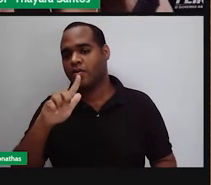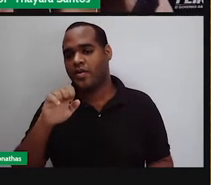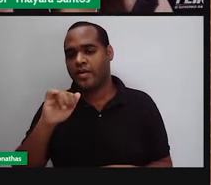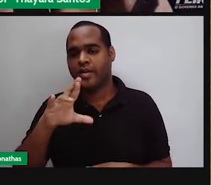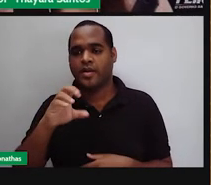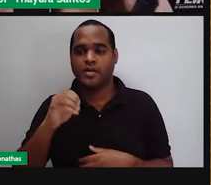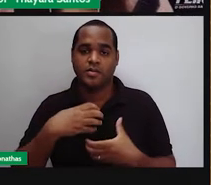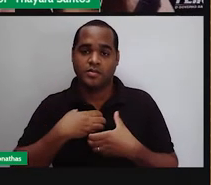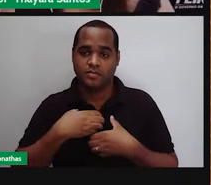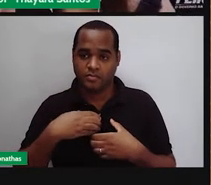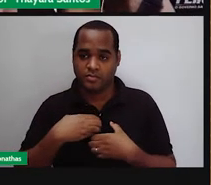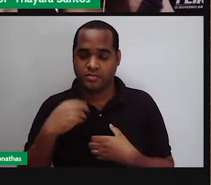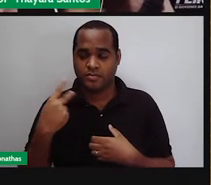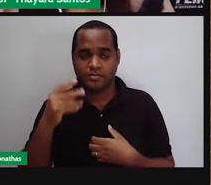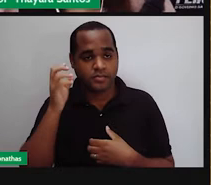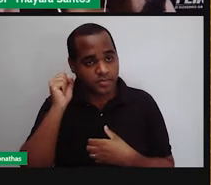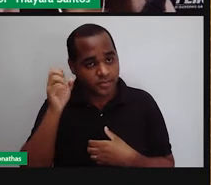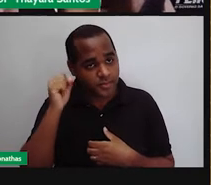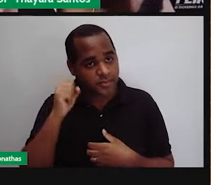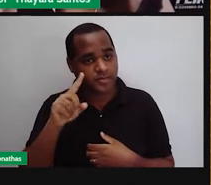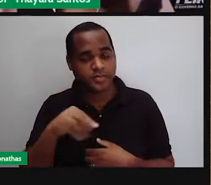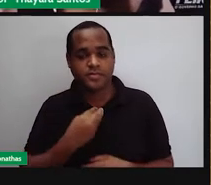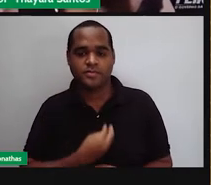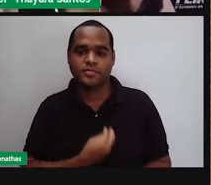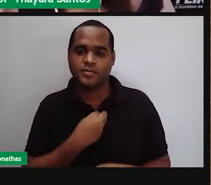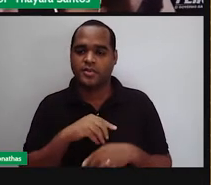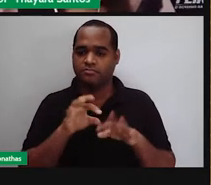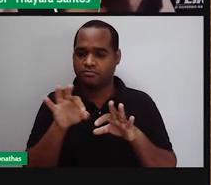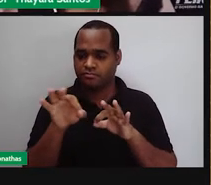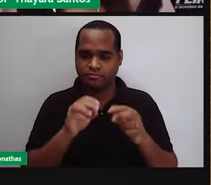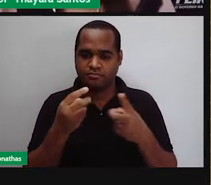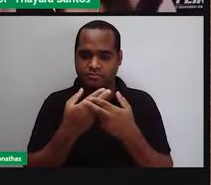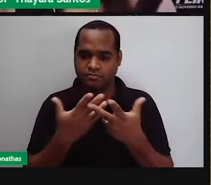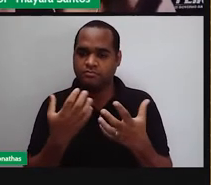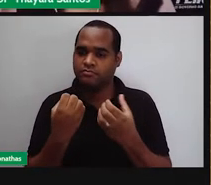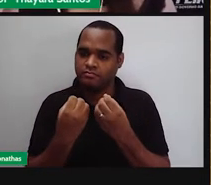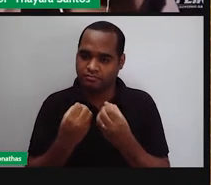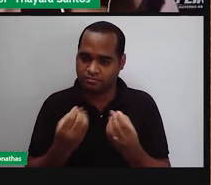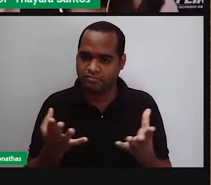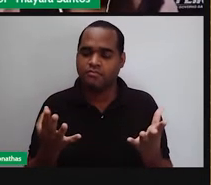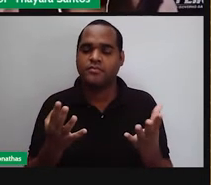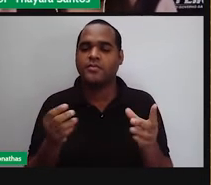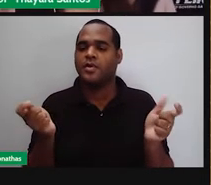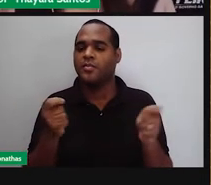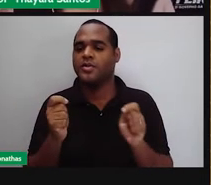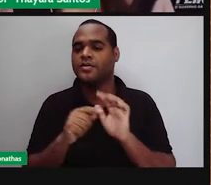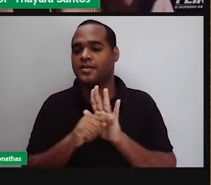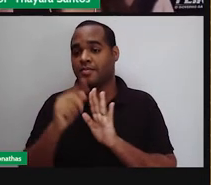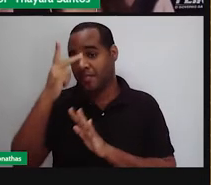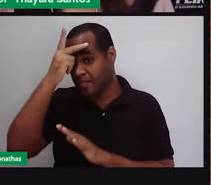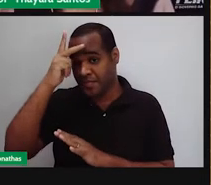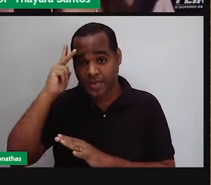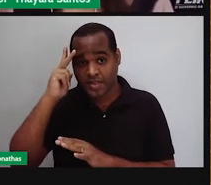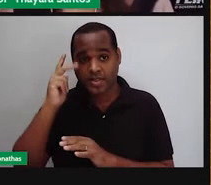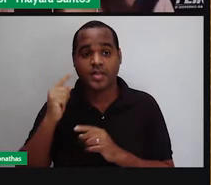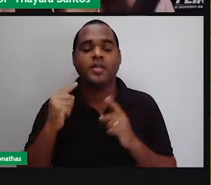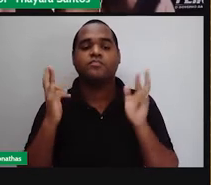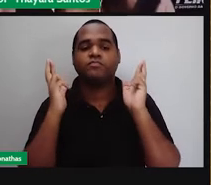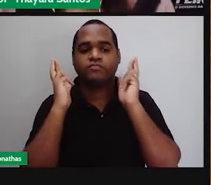sentido da audição, porque é nela que estão distribuídos os mecanorreceptores. As pessoas que nascem